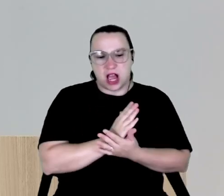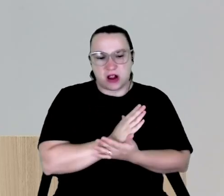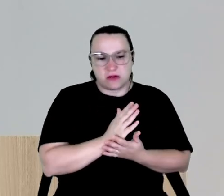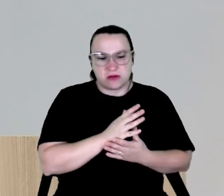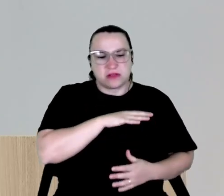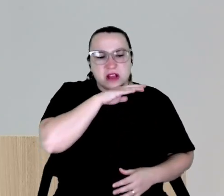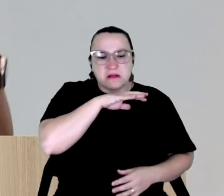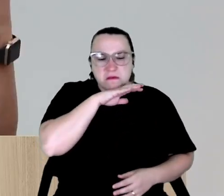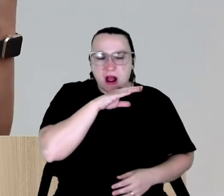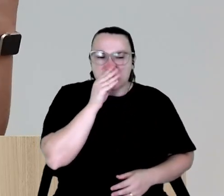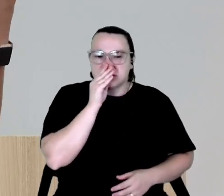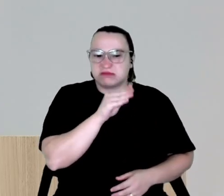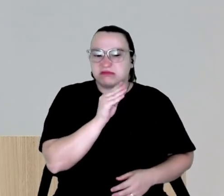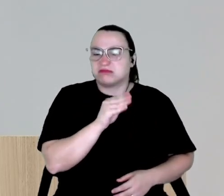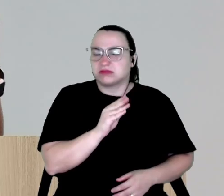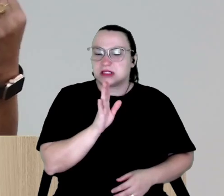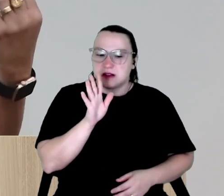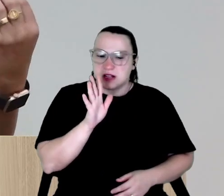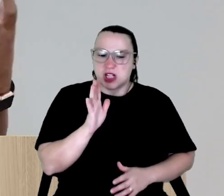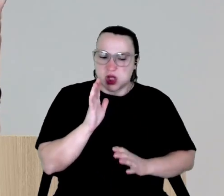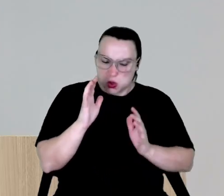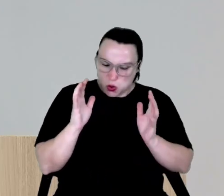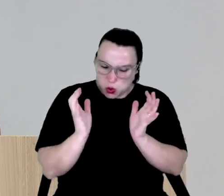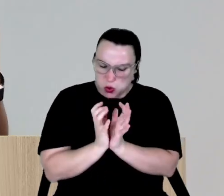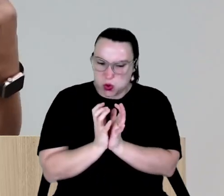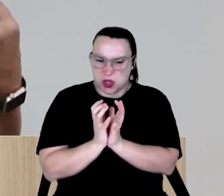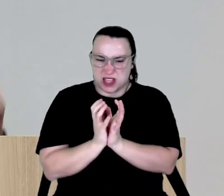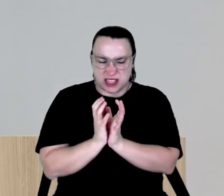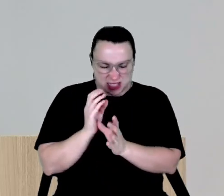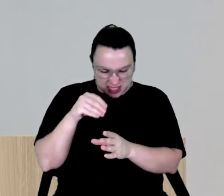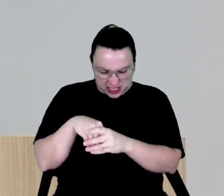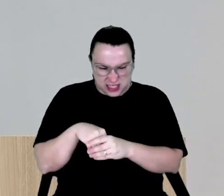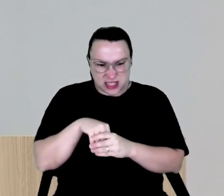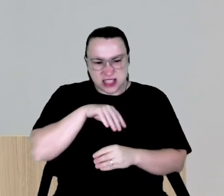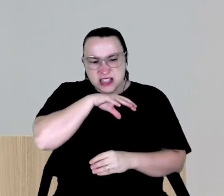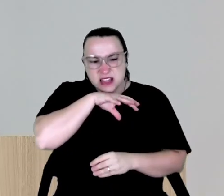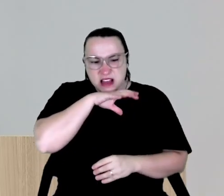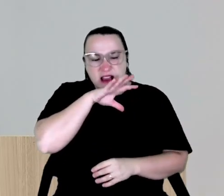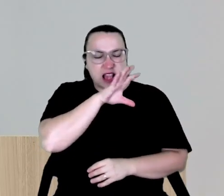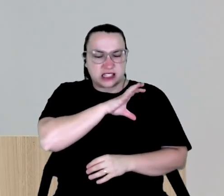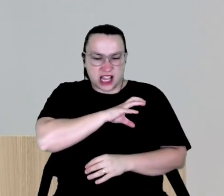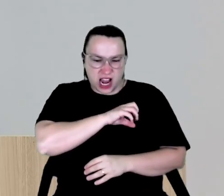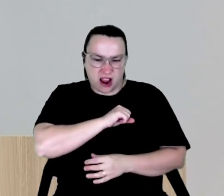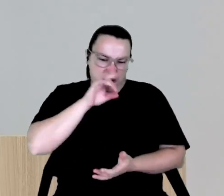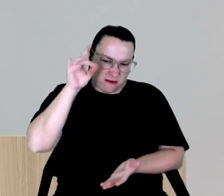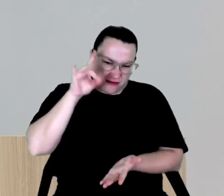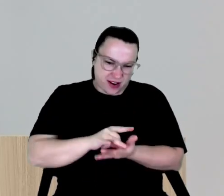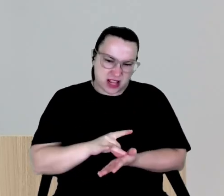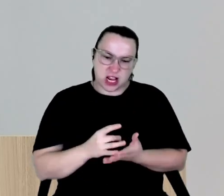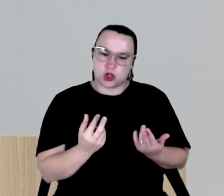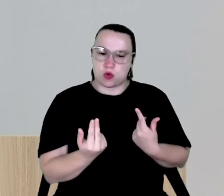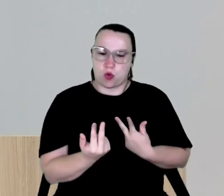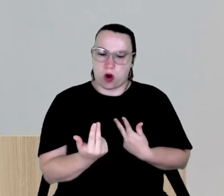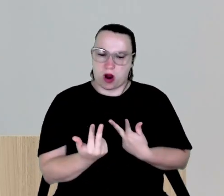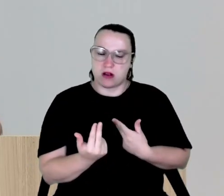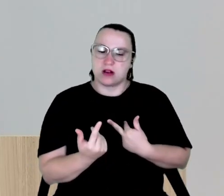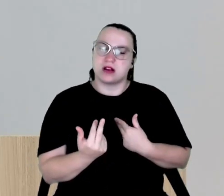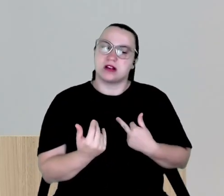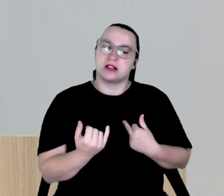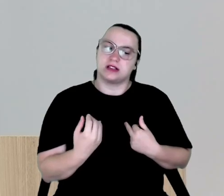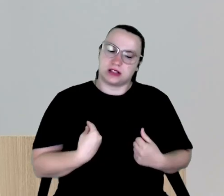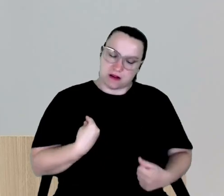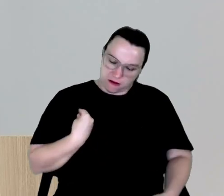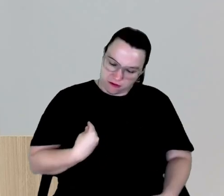lá. Eu estou falando dentro do grupo dos animais, daqueles que amam de verdade, assim como eu. E que se importam com a vida deles,